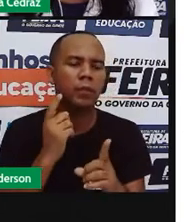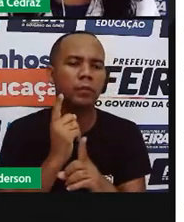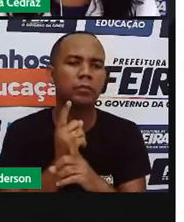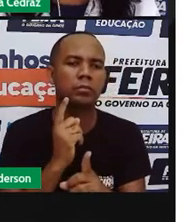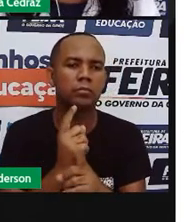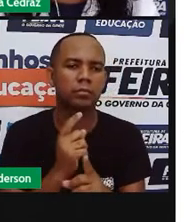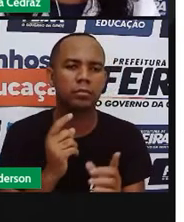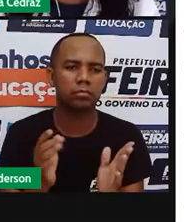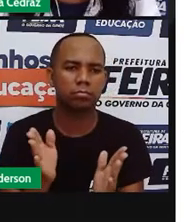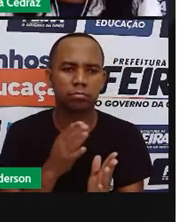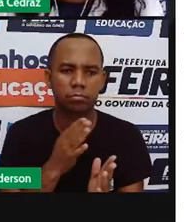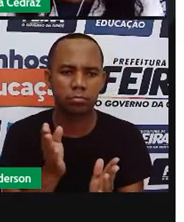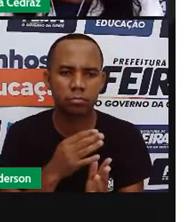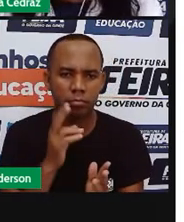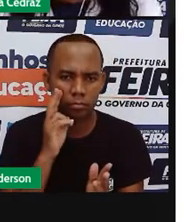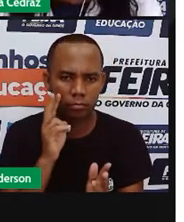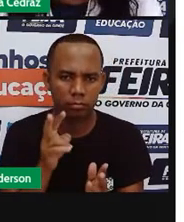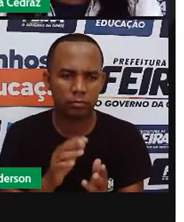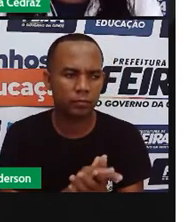ir passando página por página.